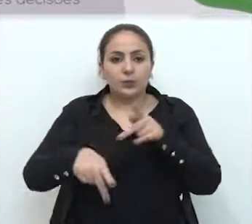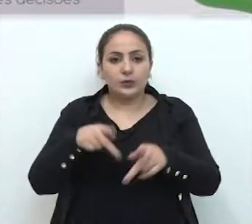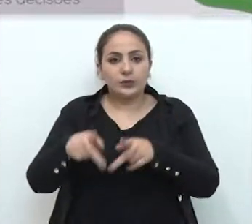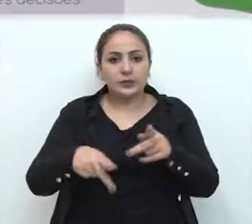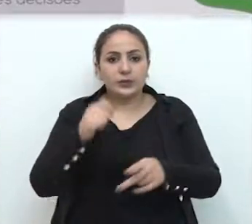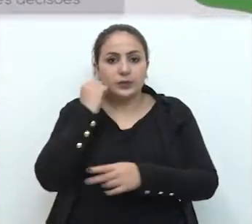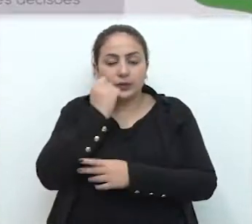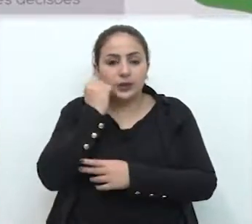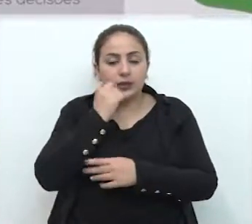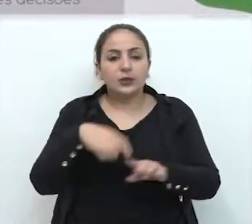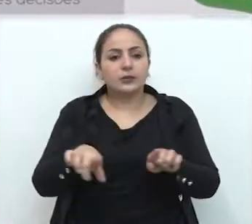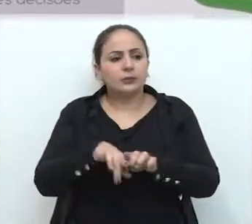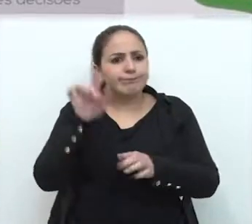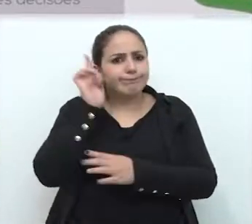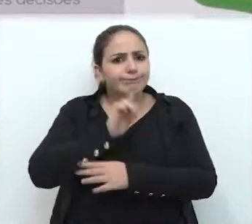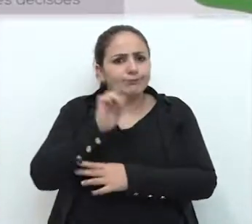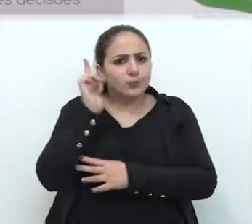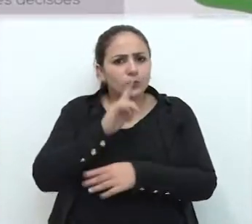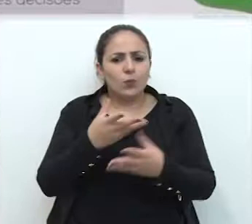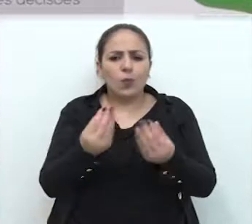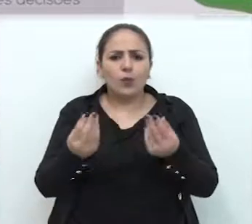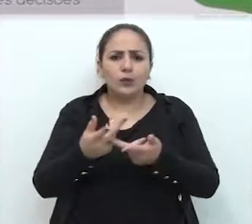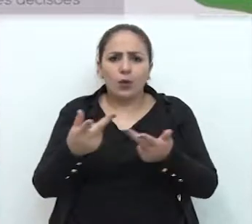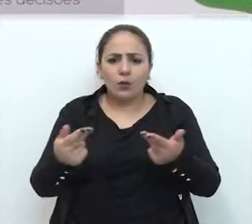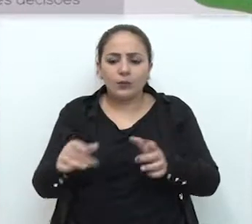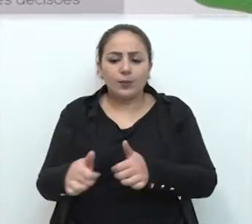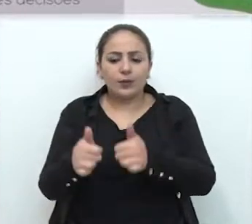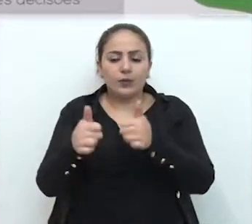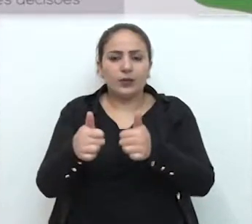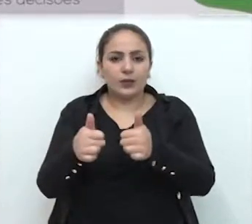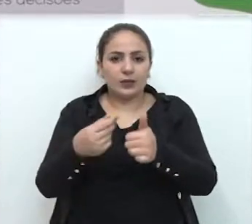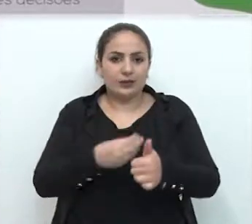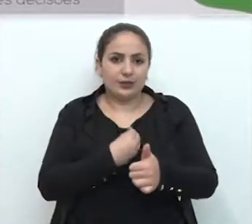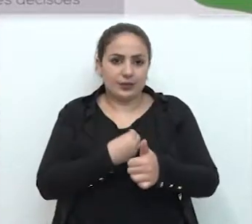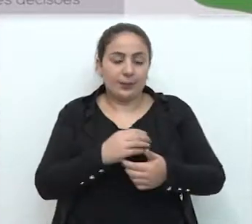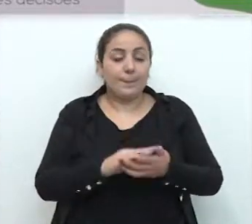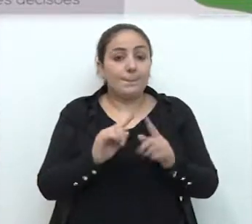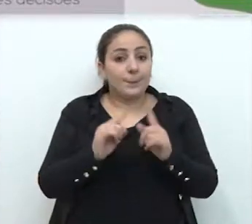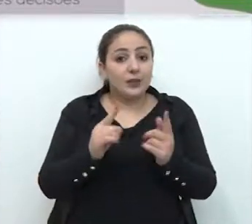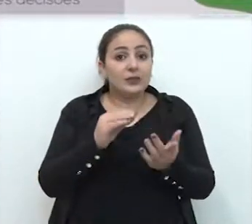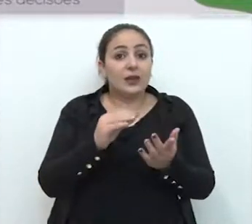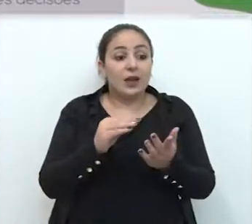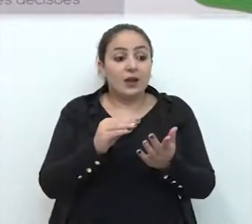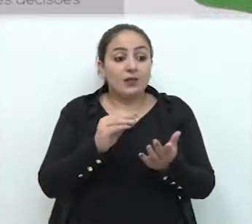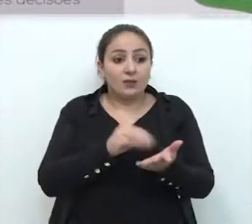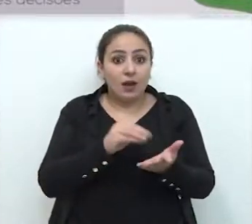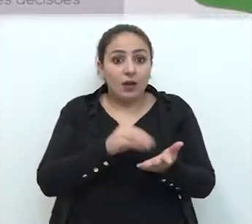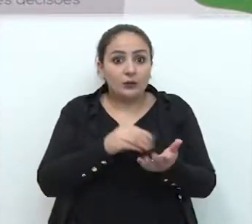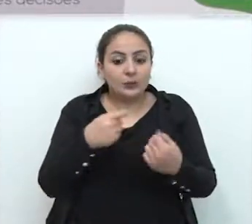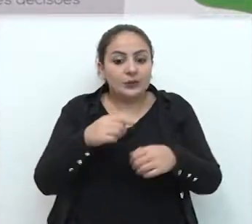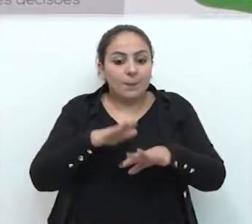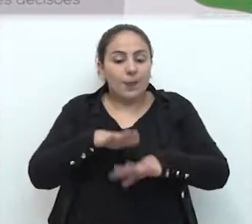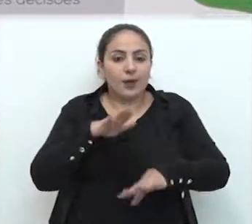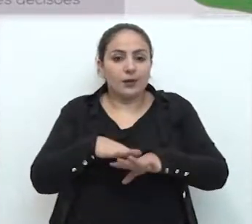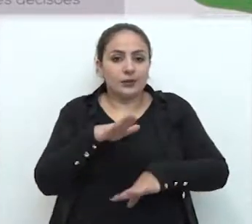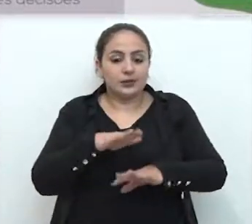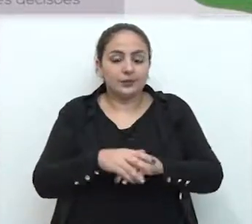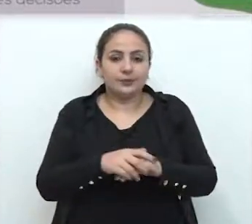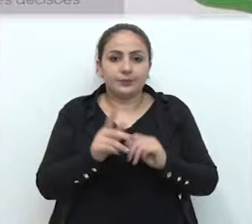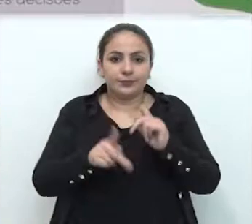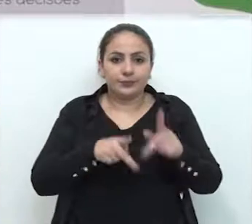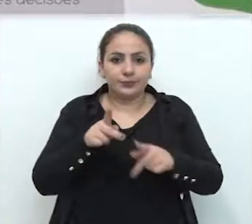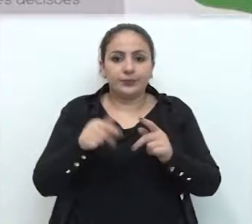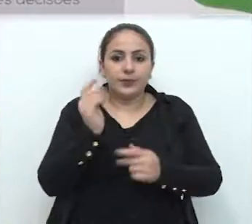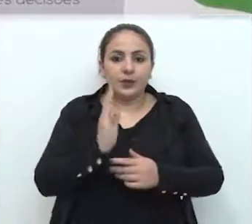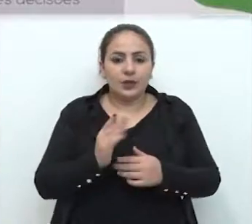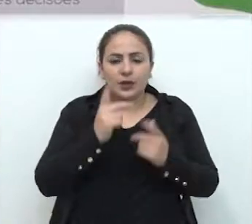população negra e vem conquistando melhorias na qualidade de vida, mas ainda muito aquém daquilo que é necessário. A